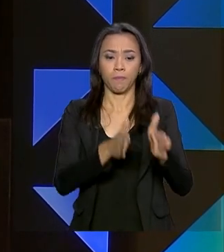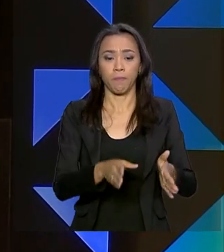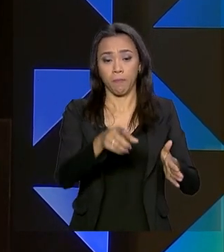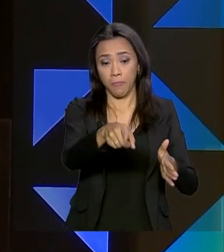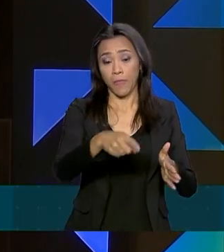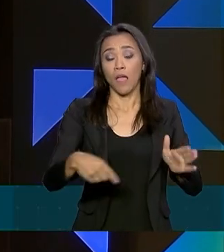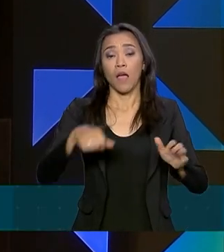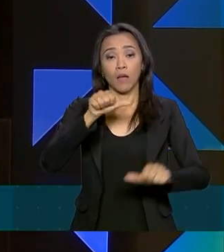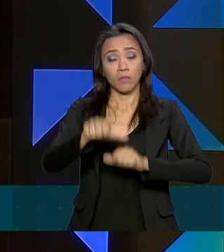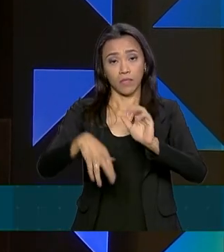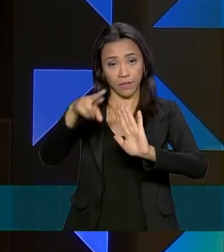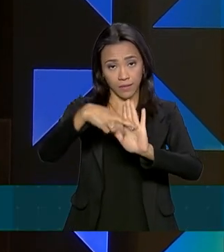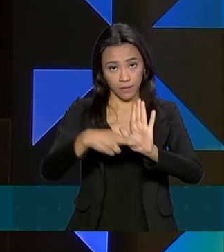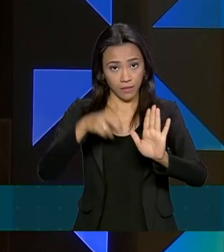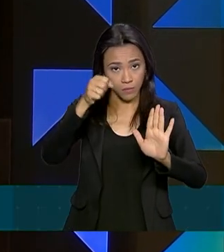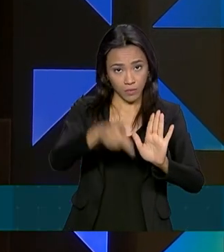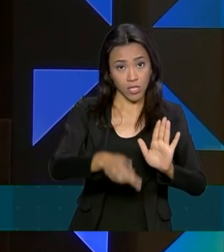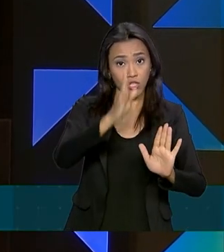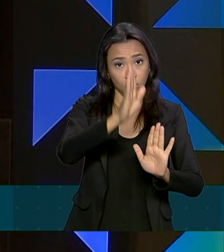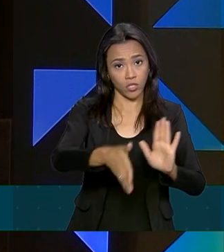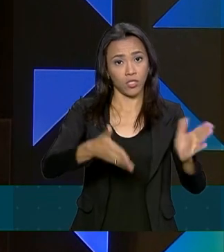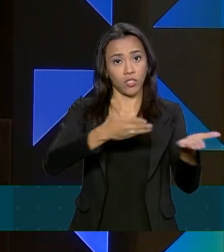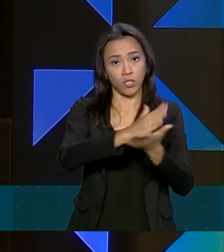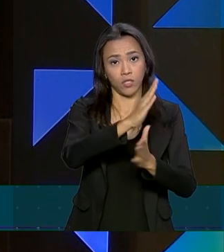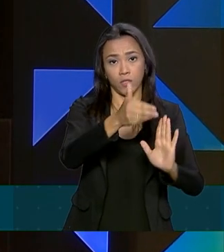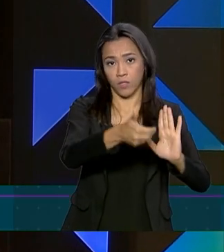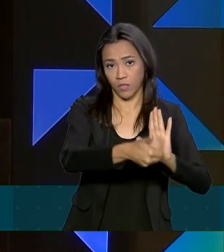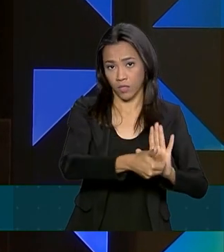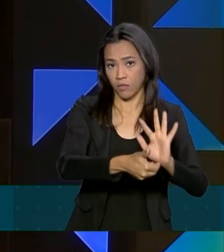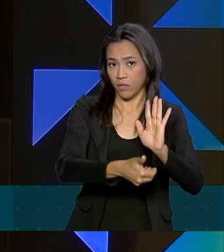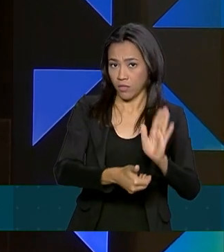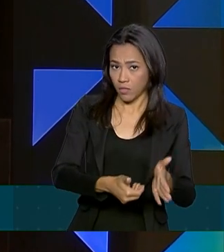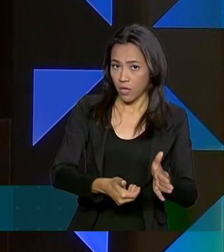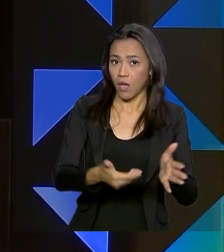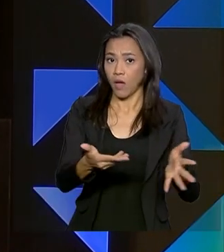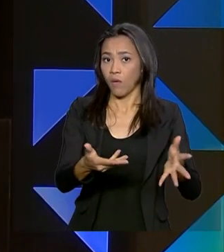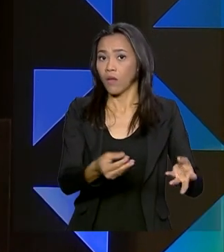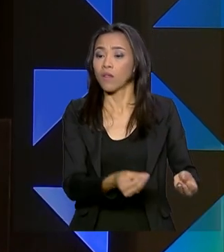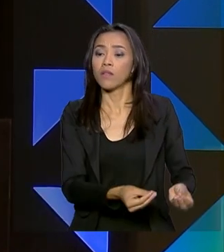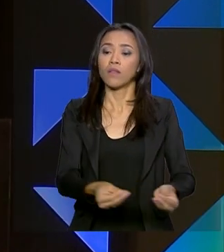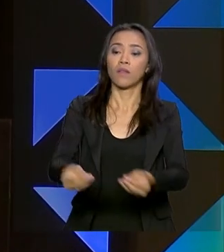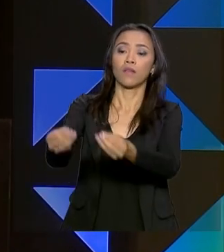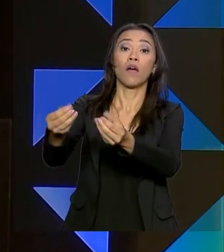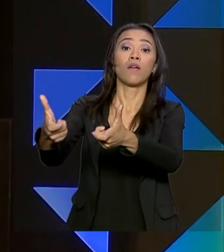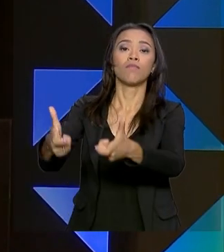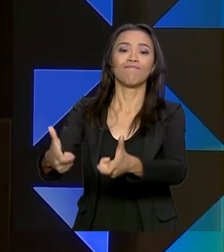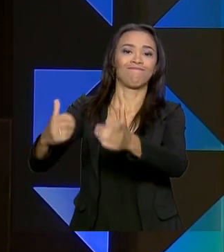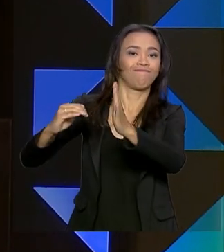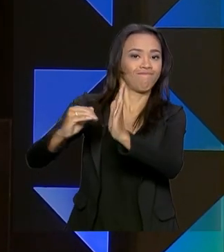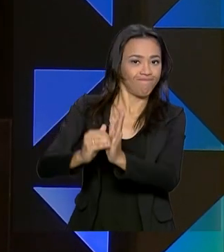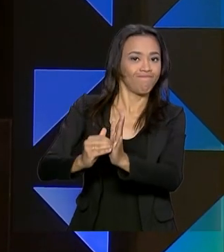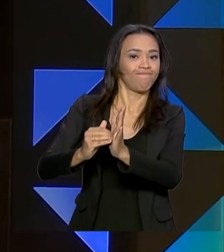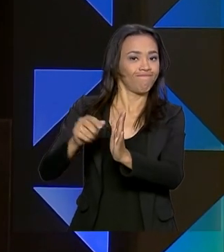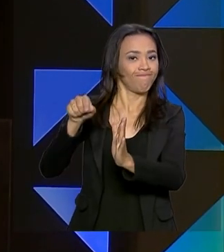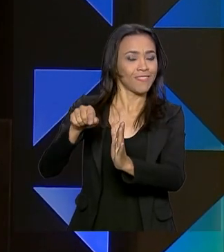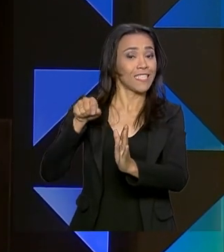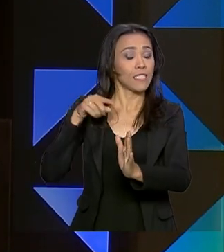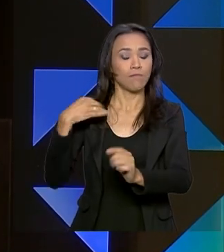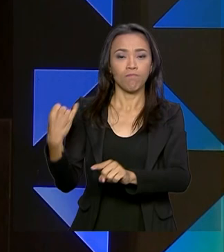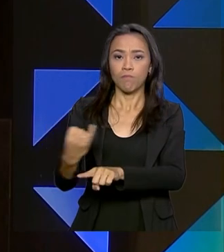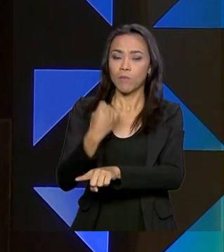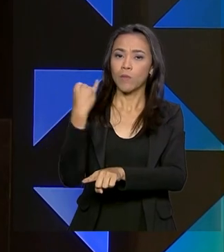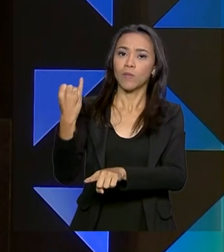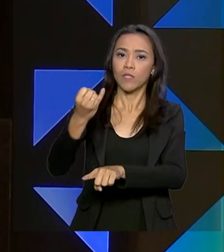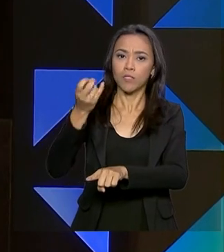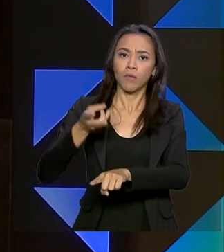Previdência Social, já aprovada na Câmara dos Deputados e bem encaminhada no Senado, será essencial para dar